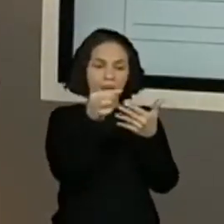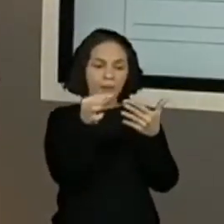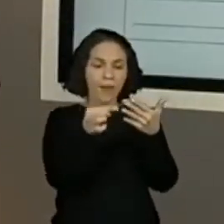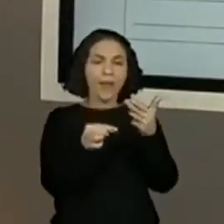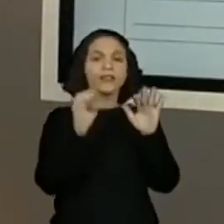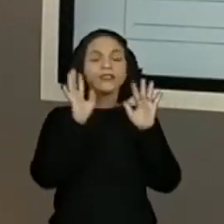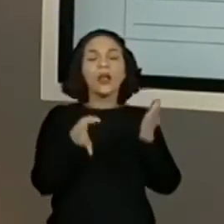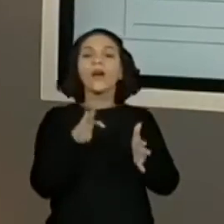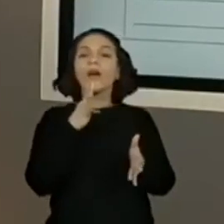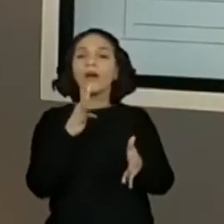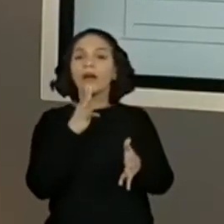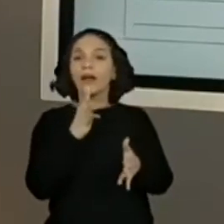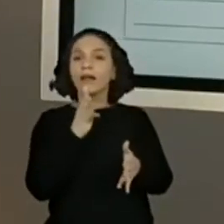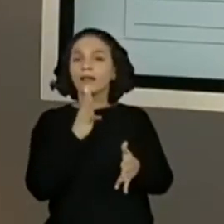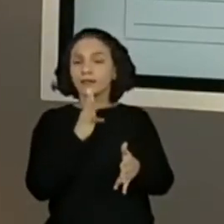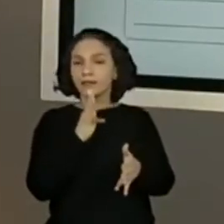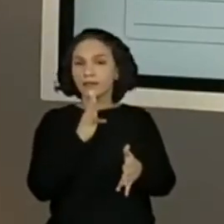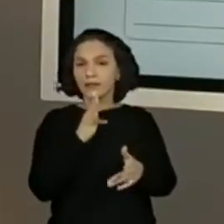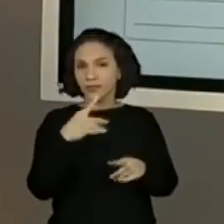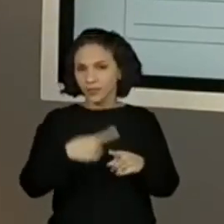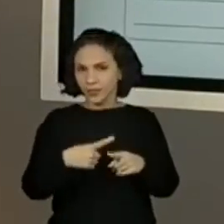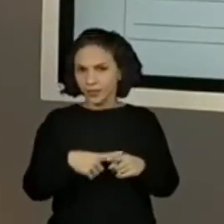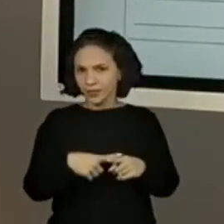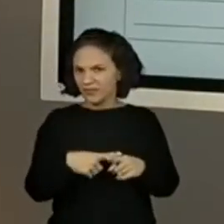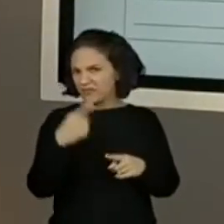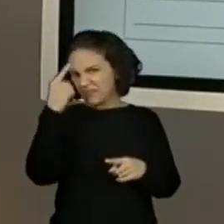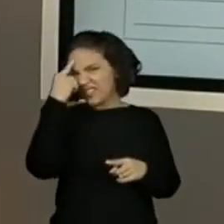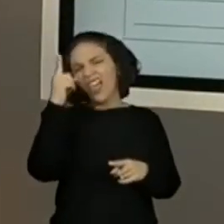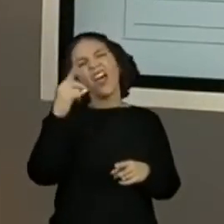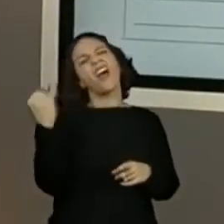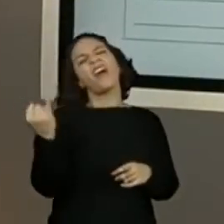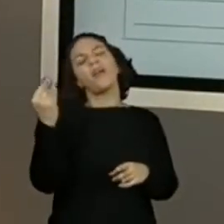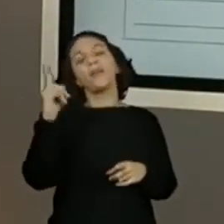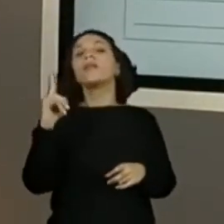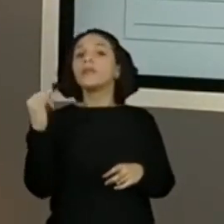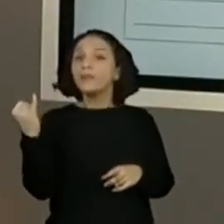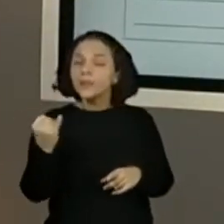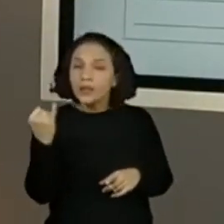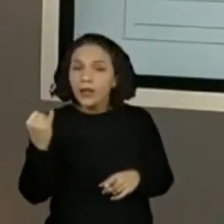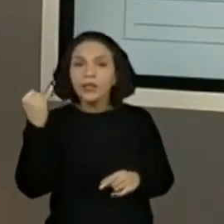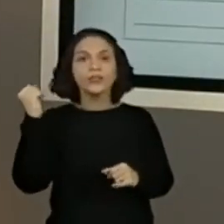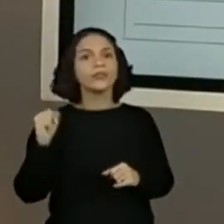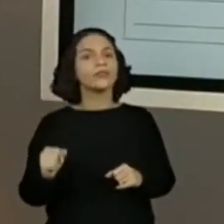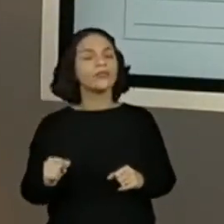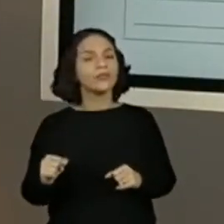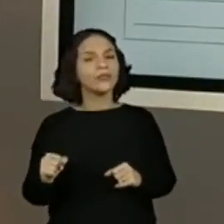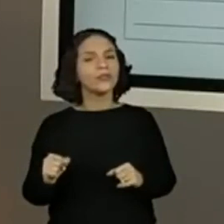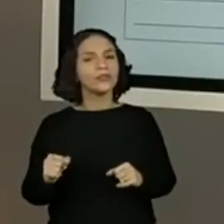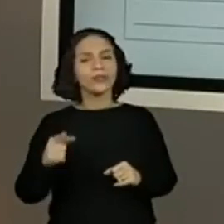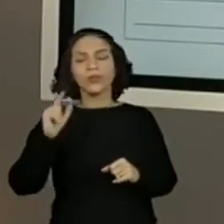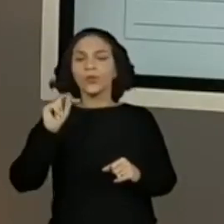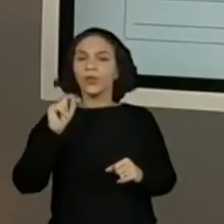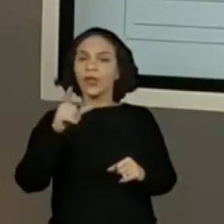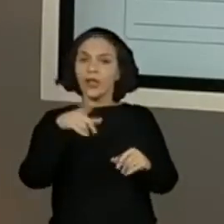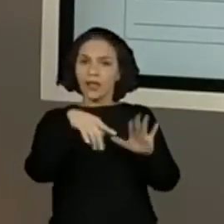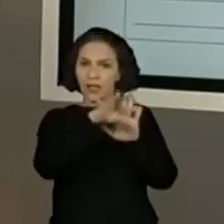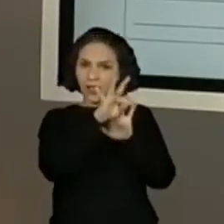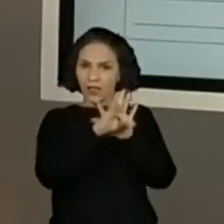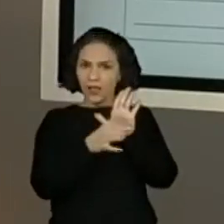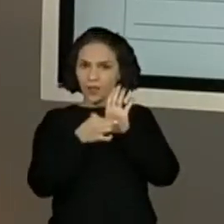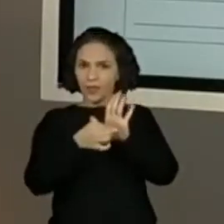conhecida. Porque, pensa que não, mas é muito importante a gente ter toda essa retomada de acontecimentos